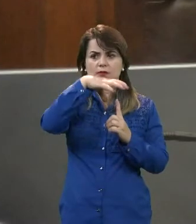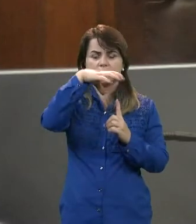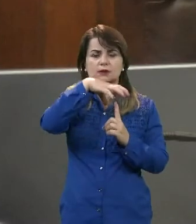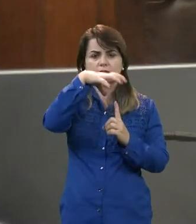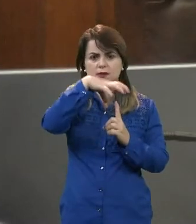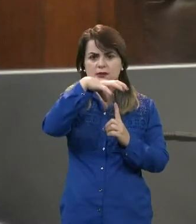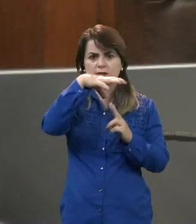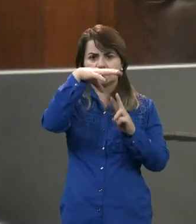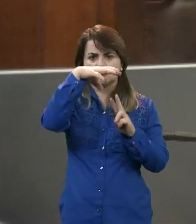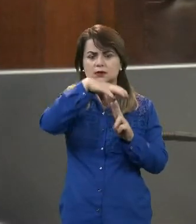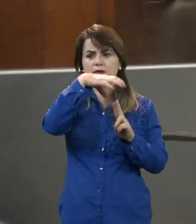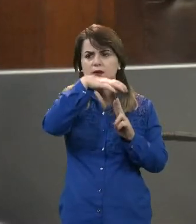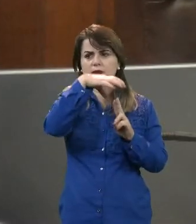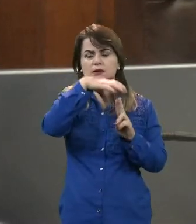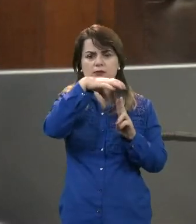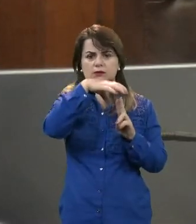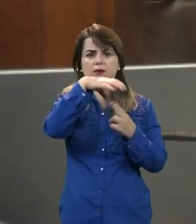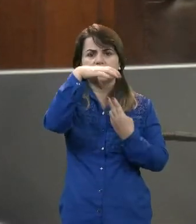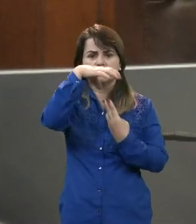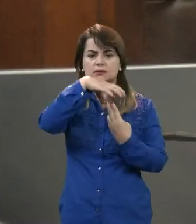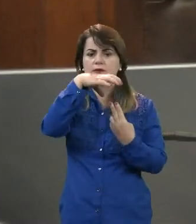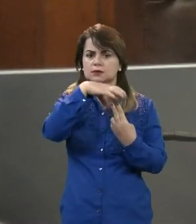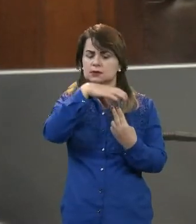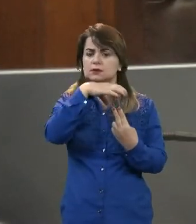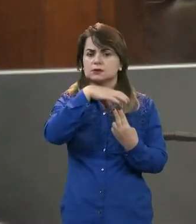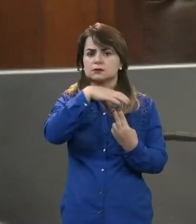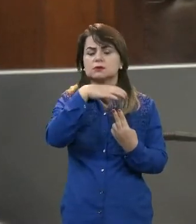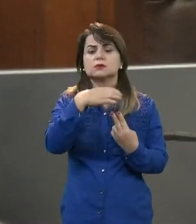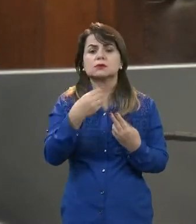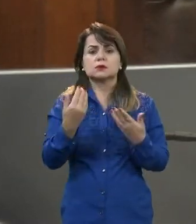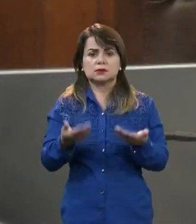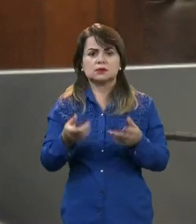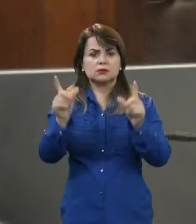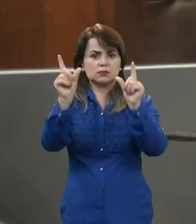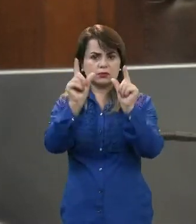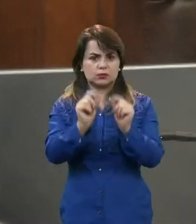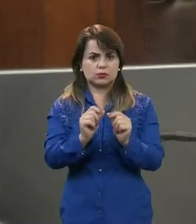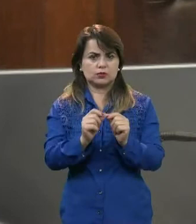já aconteceu ontem vai passar também para uma pequena redução a mais.